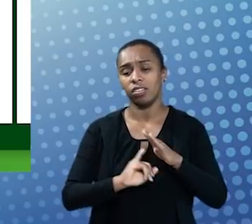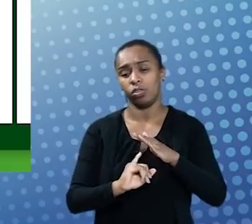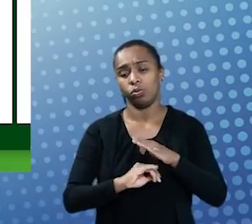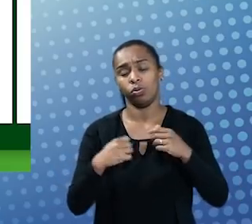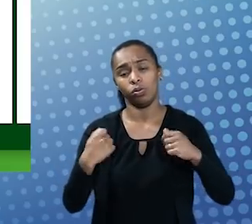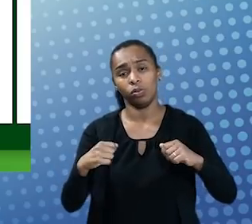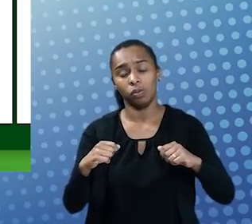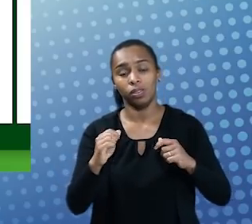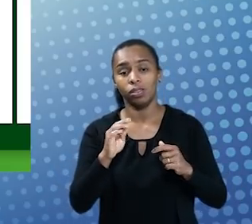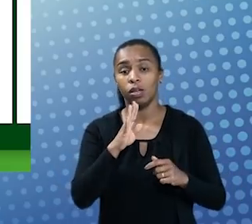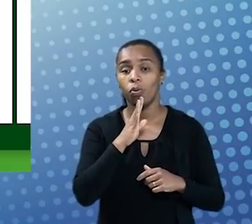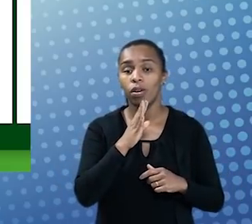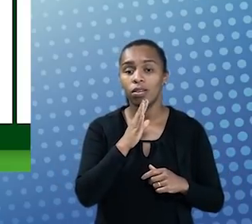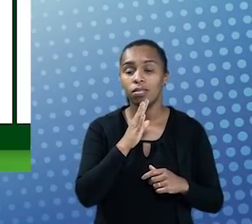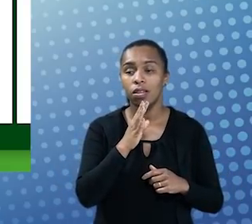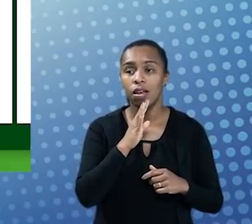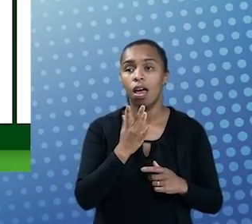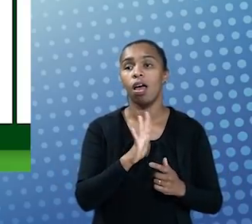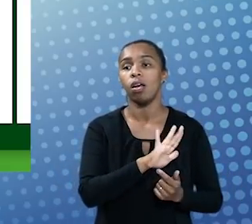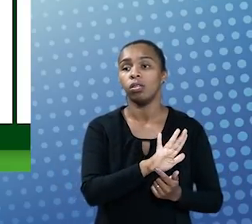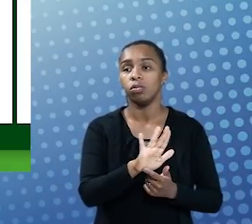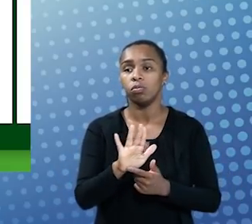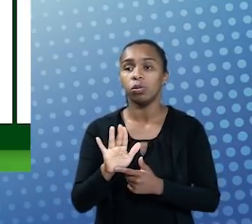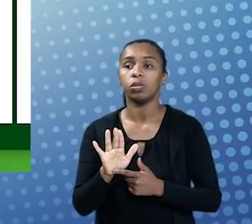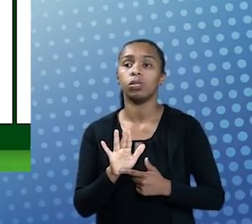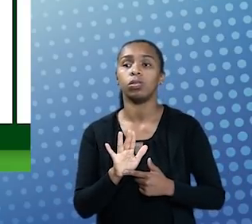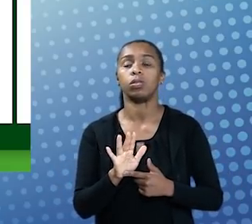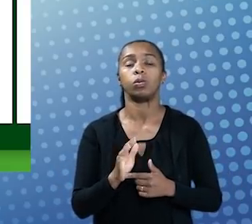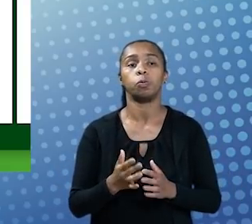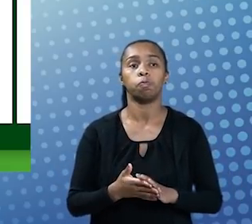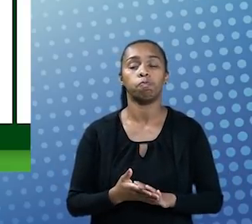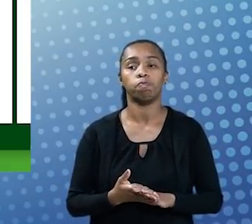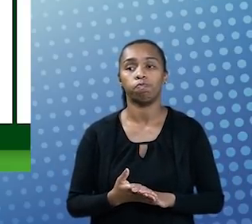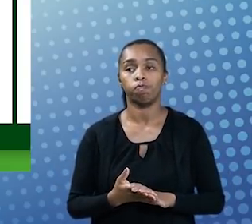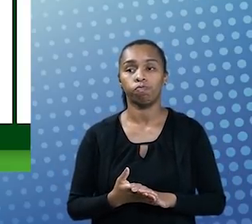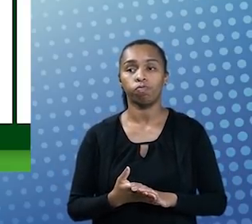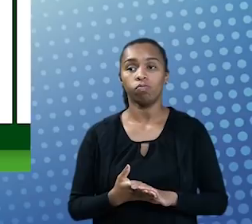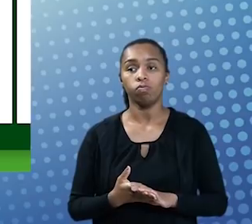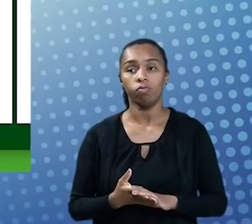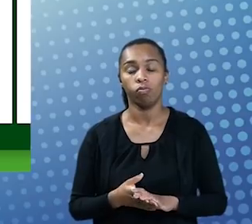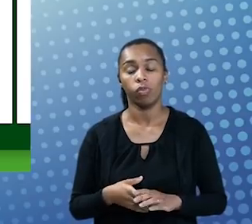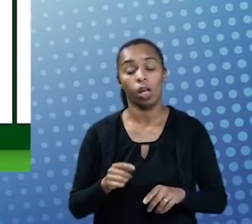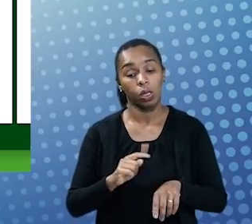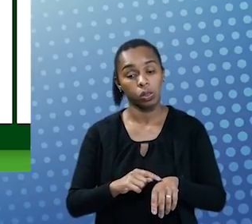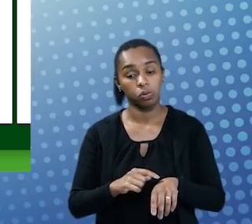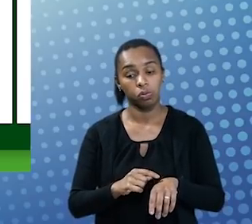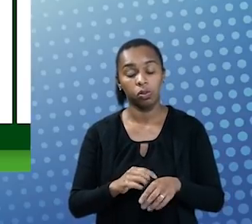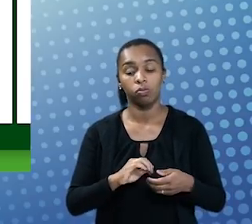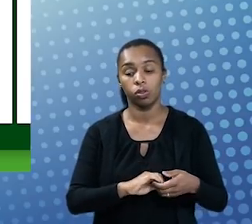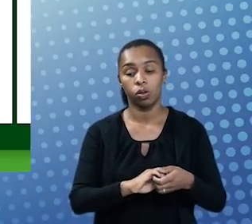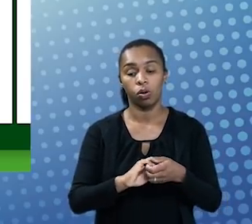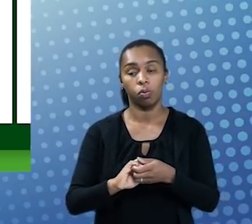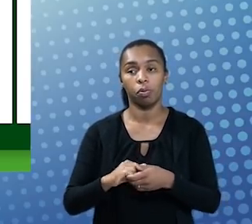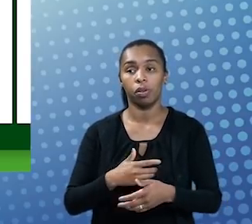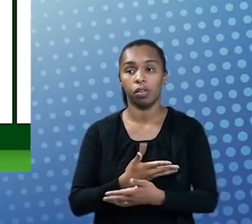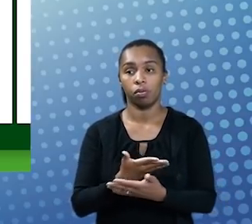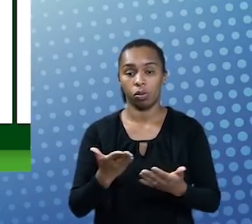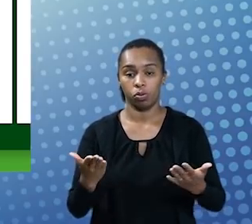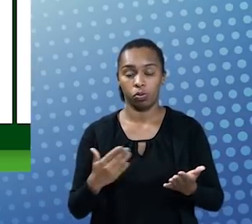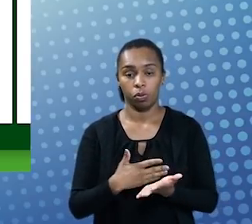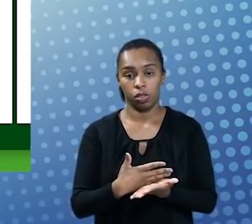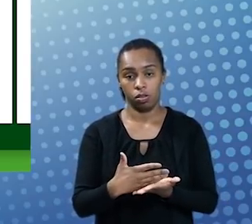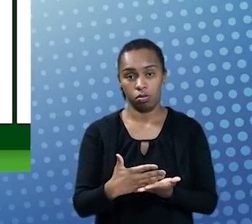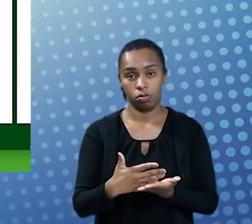conhecer, sobretudo no momento em que todos necessitam fazer a sua utilização, e é nesse momento que nós cumprimentamos a todos pela